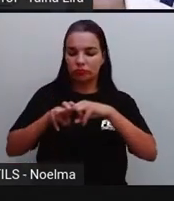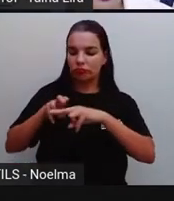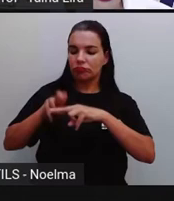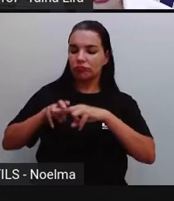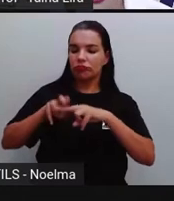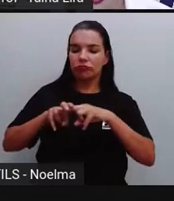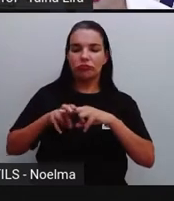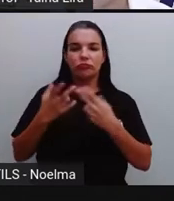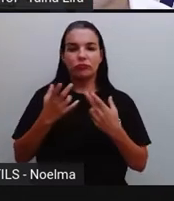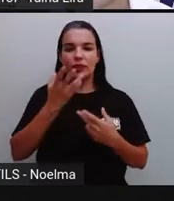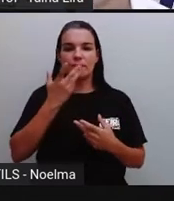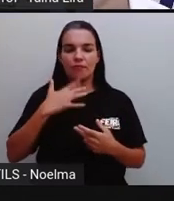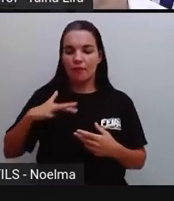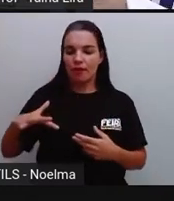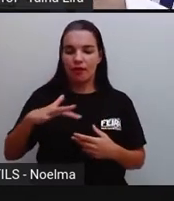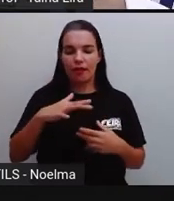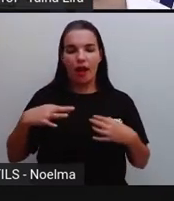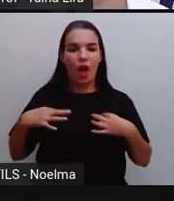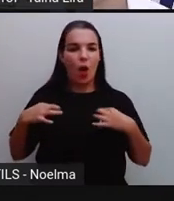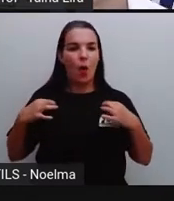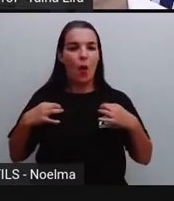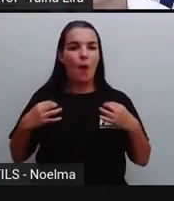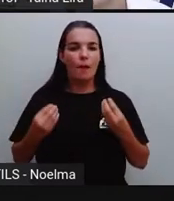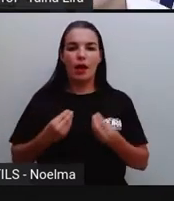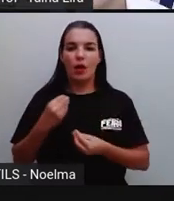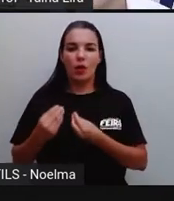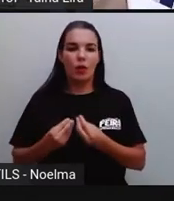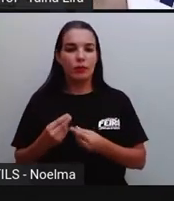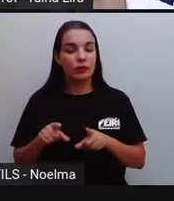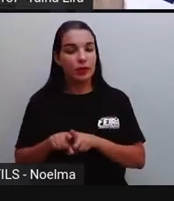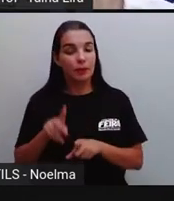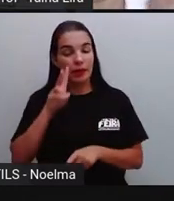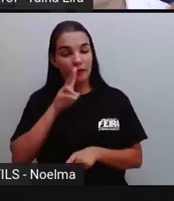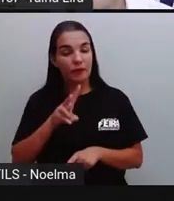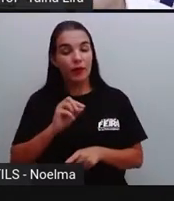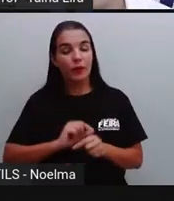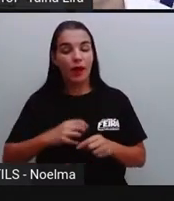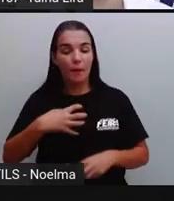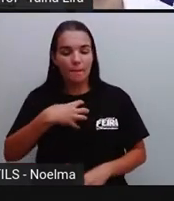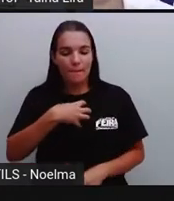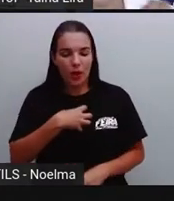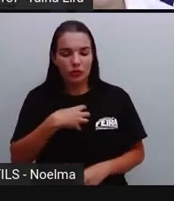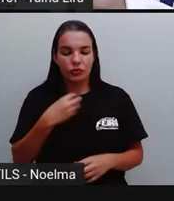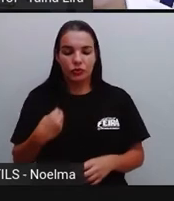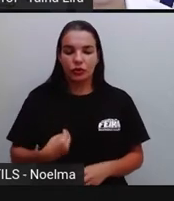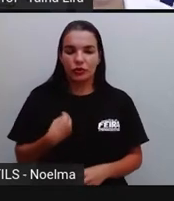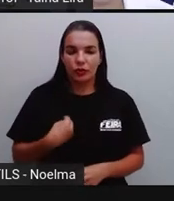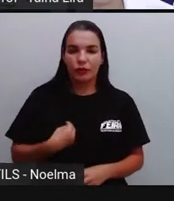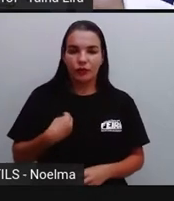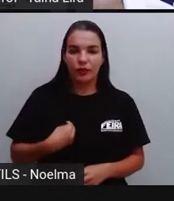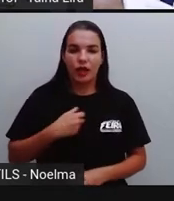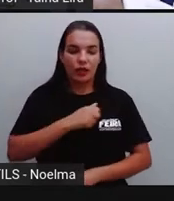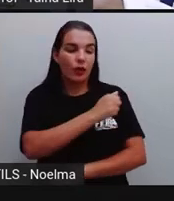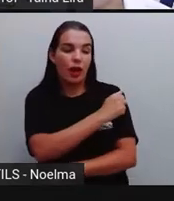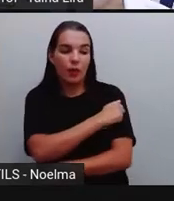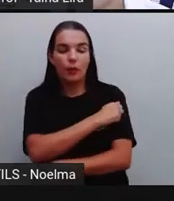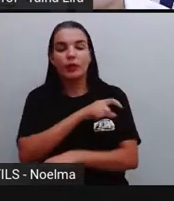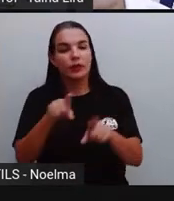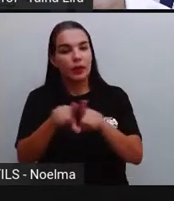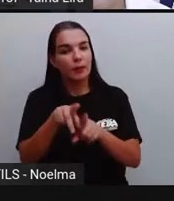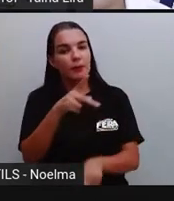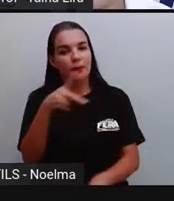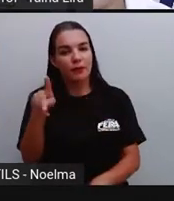como elas se vestiam. Então, gente consegue ver também o modo de vida até dos alunos, dos professores, através dessas